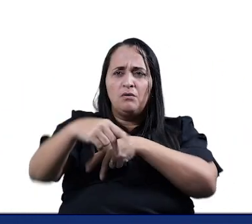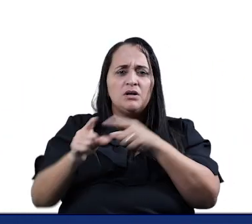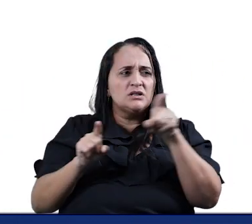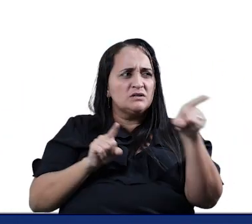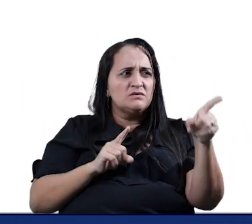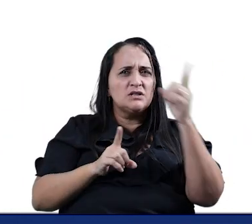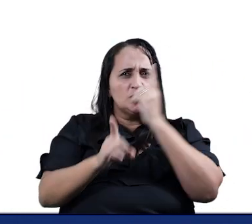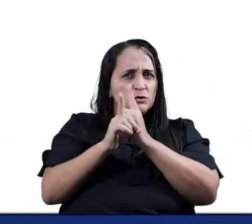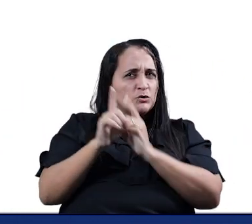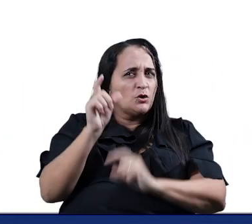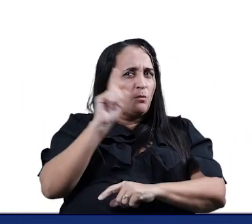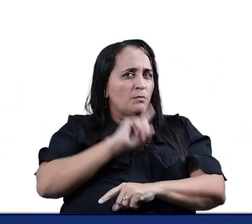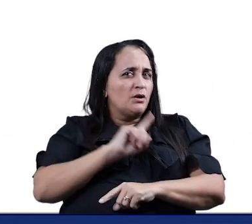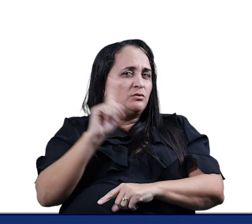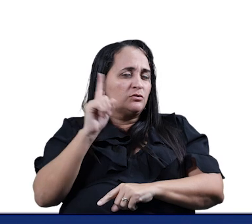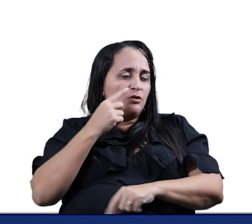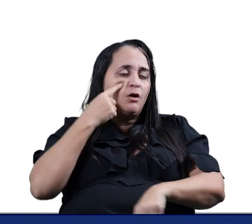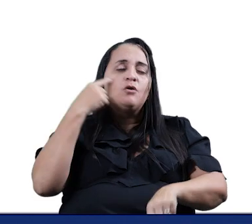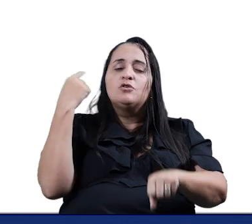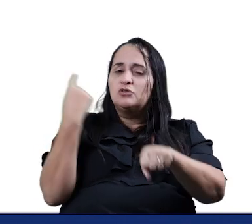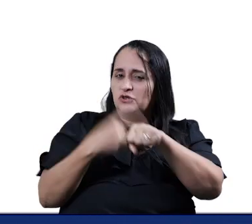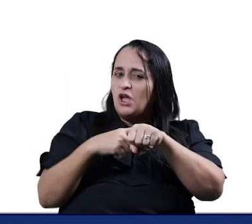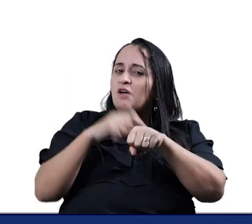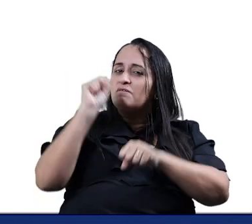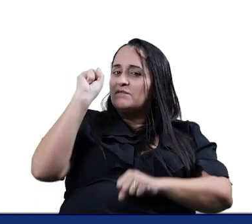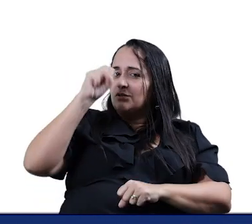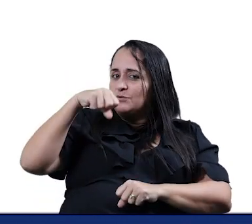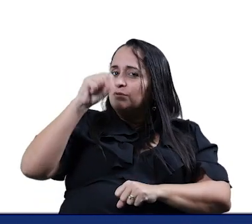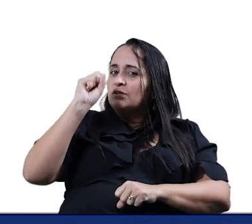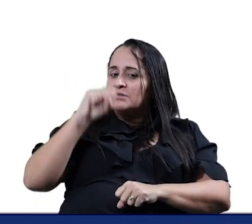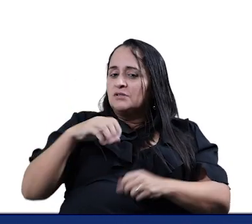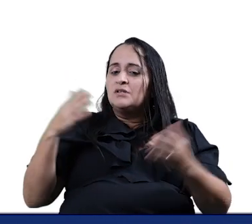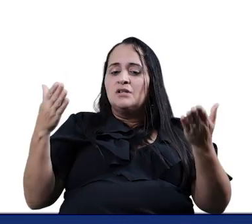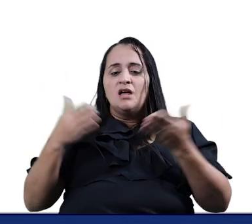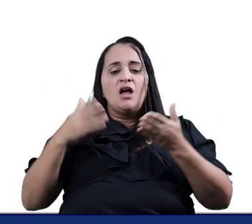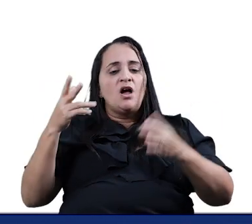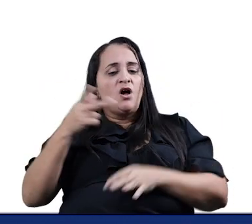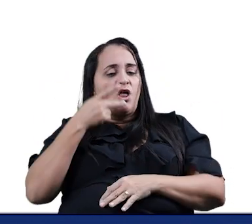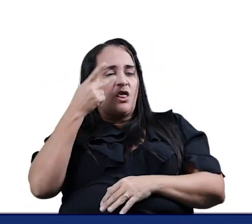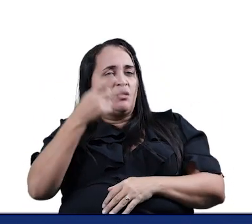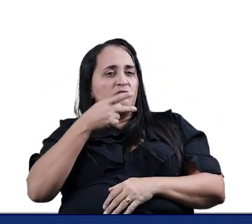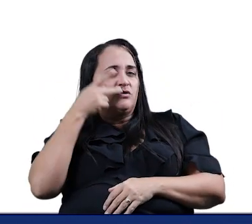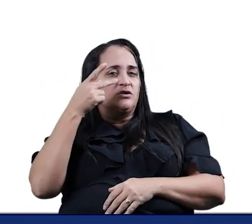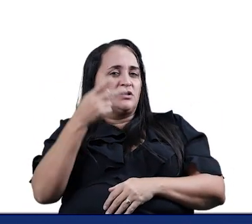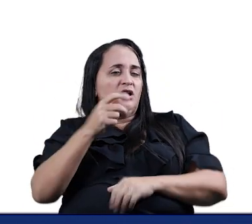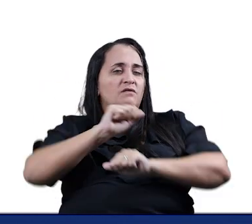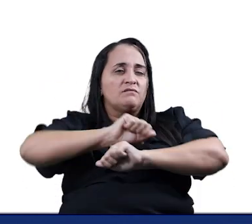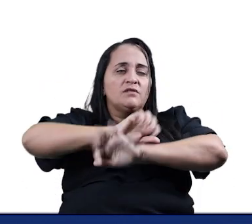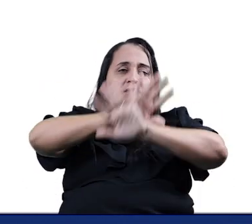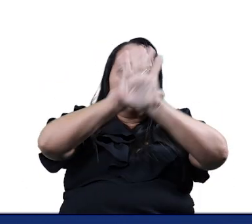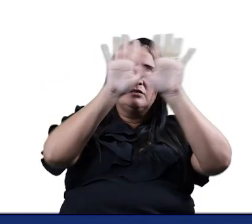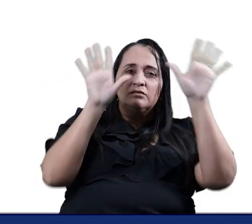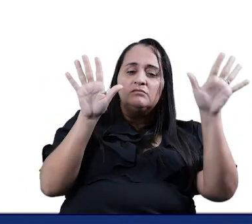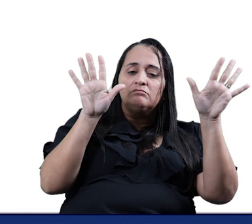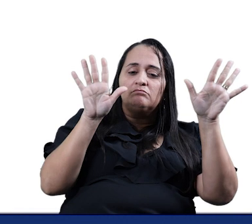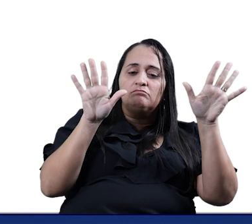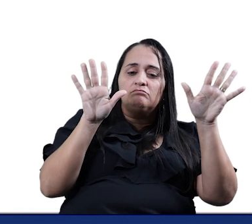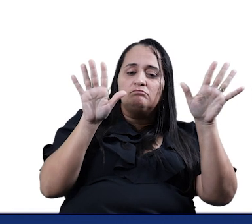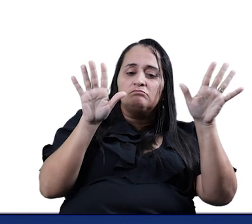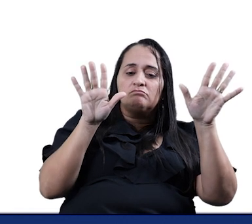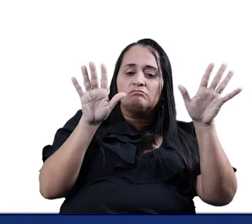descobriu Eu garanto que você já viu E agora eu vou dizer Com certeza vai te esclarecer